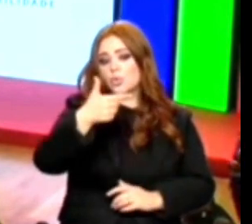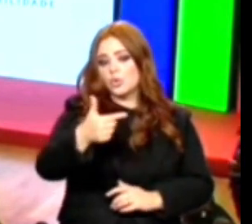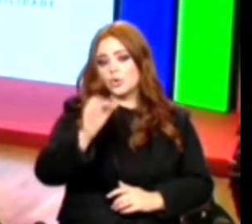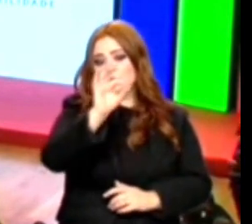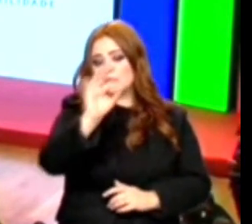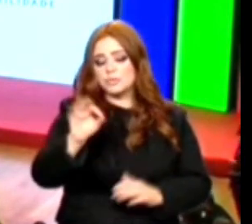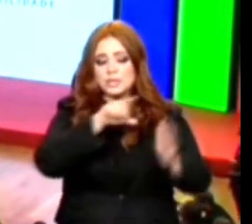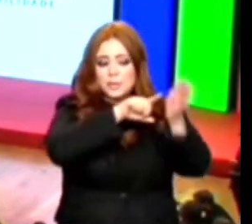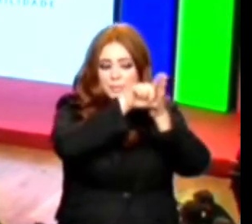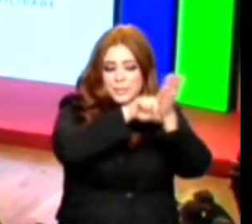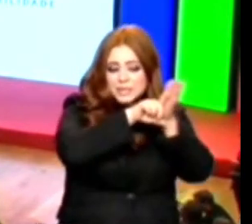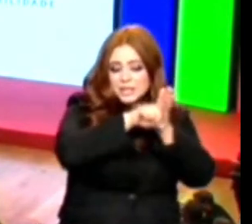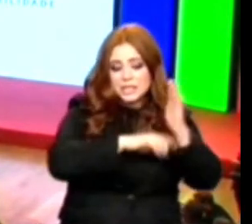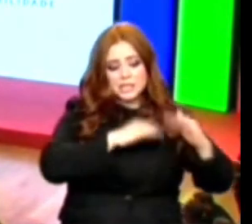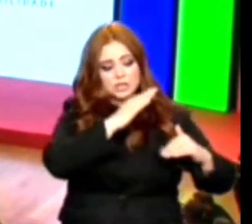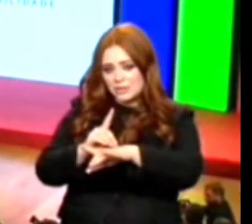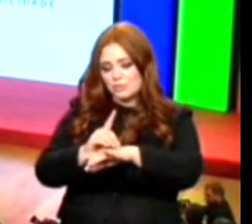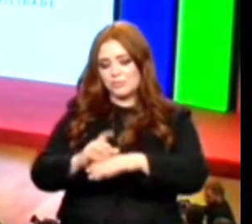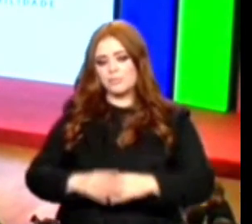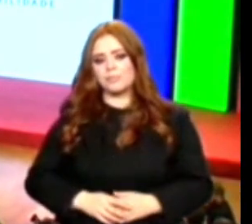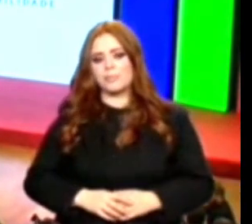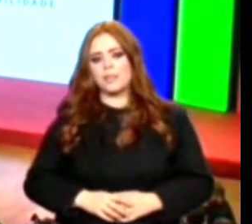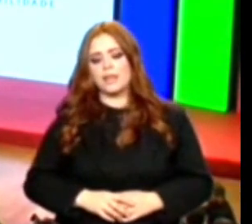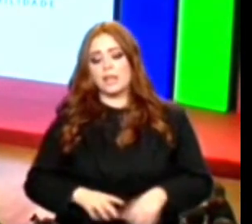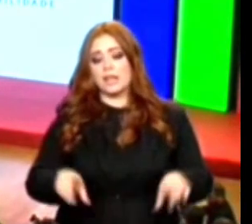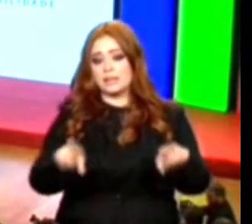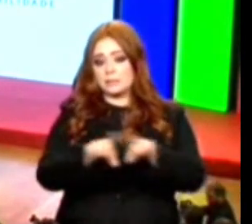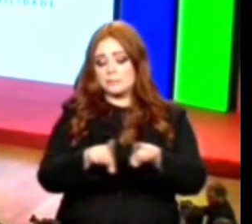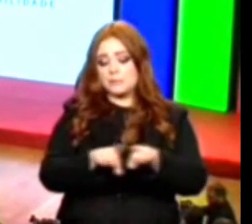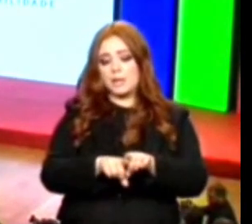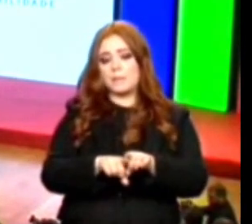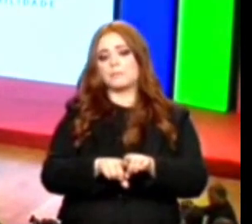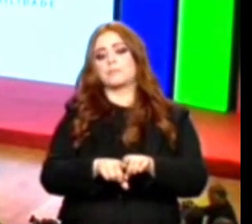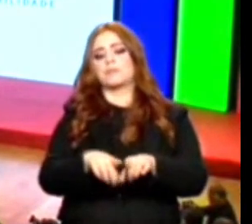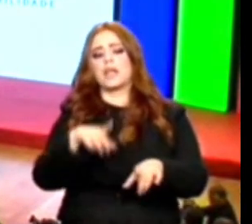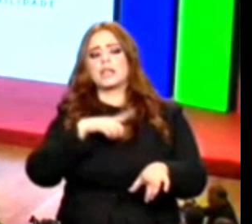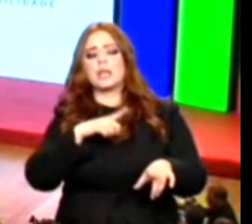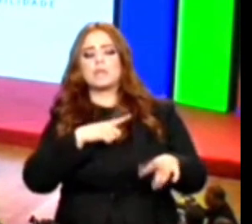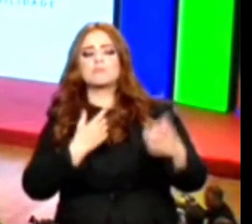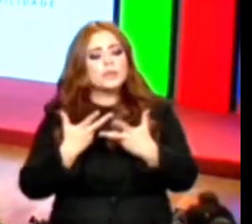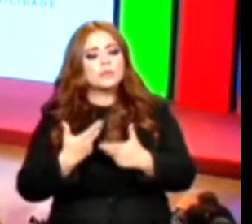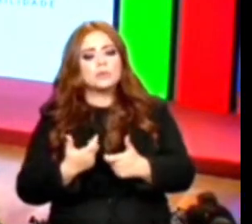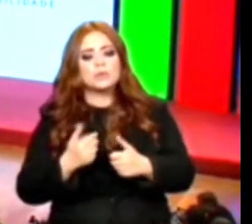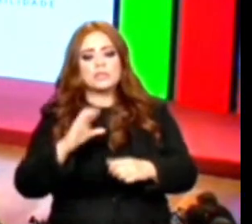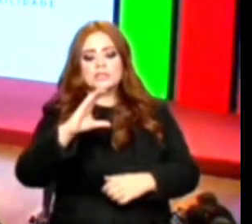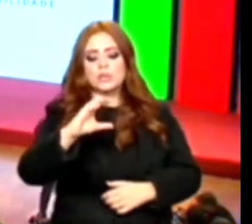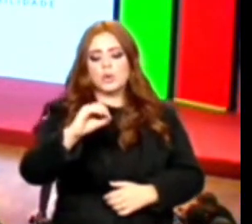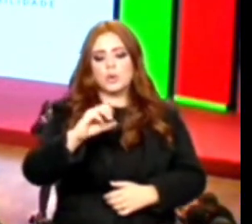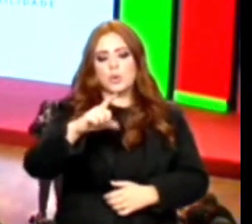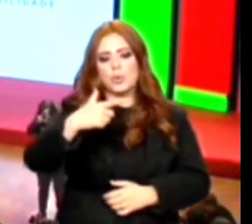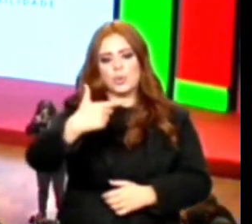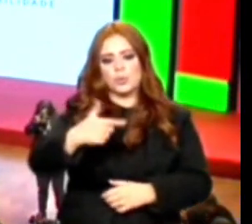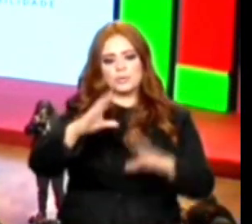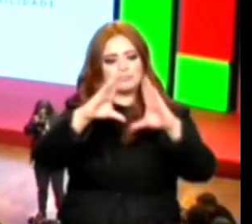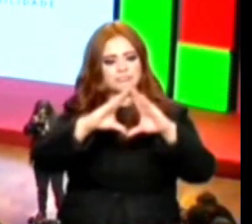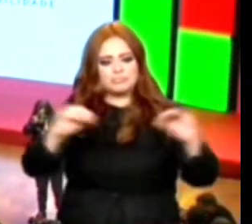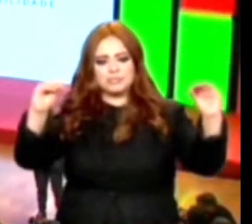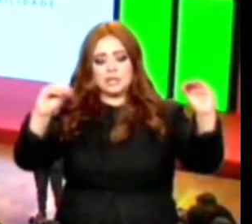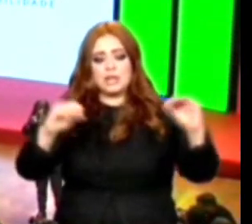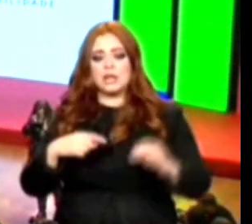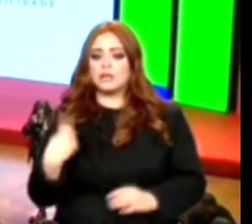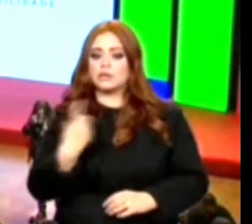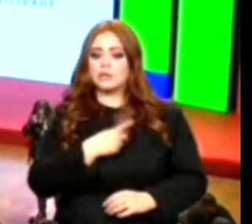desenvolvimento, inovação. Ela por uma indústria verde, para a gente poder ter um